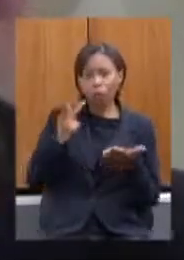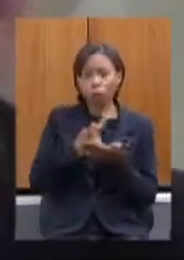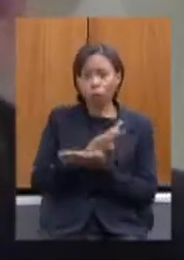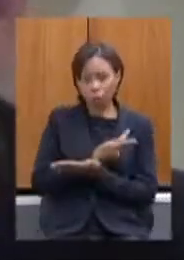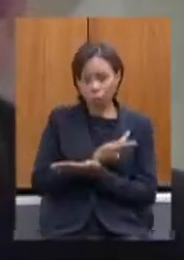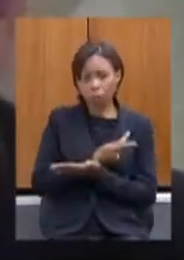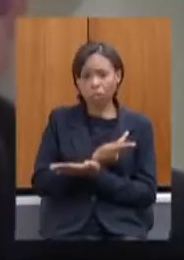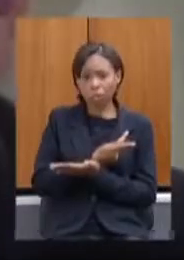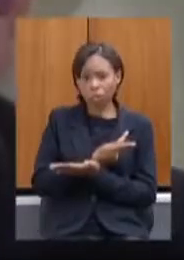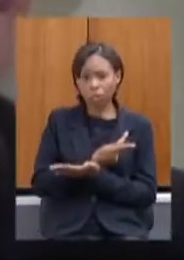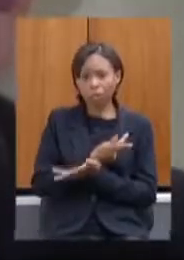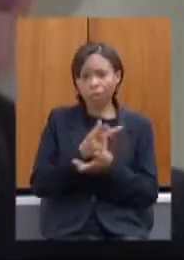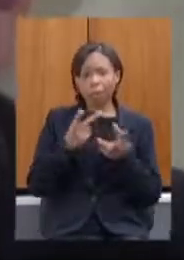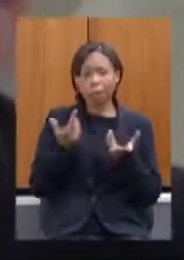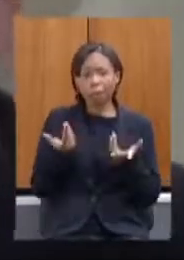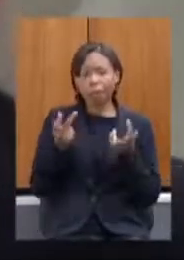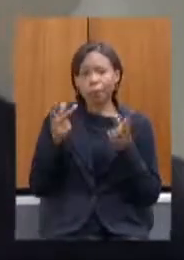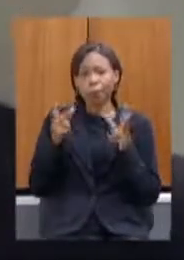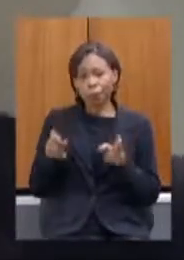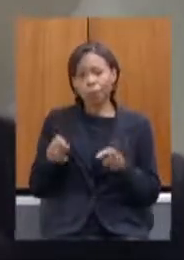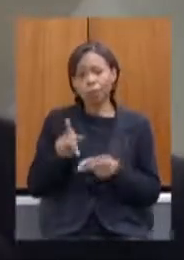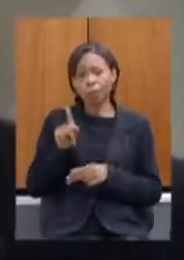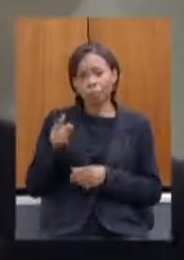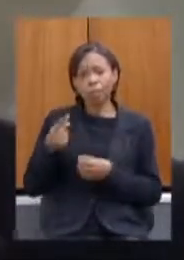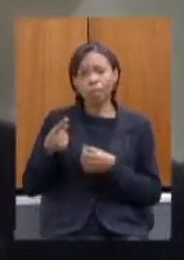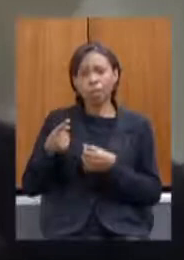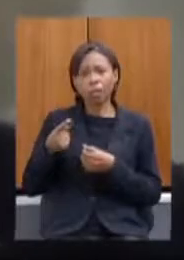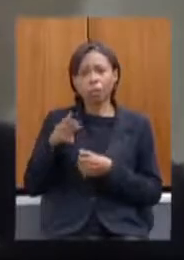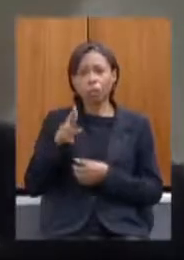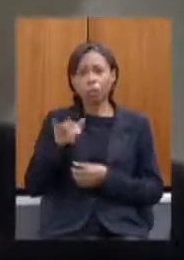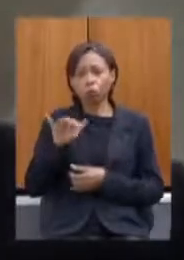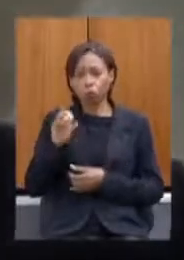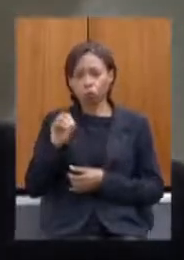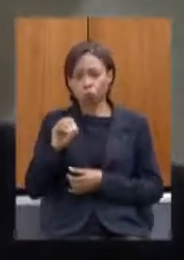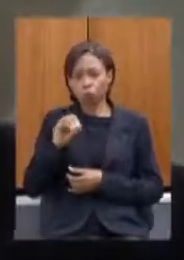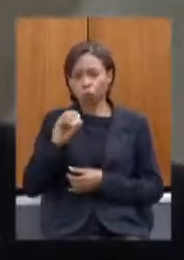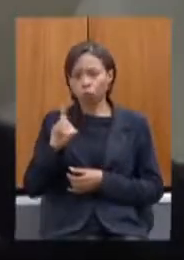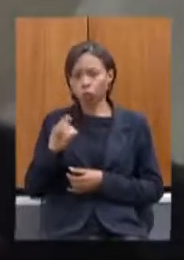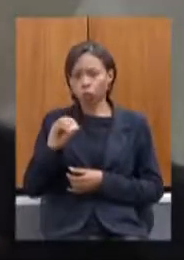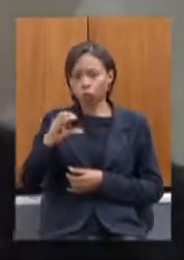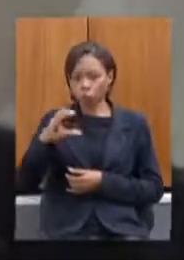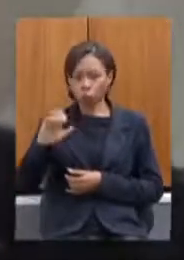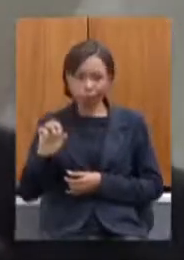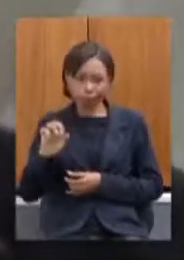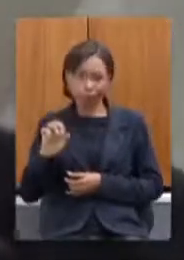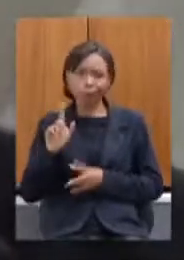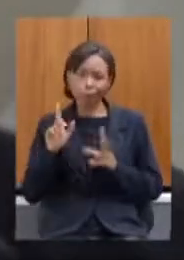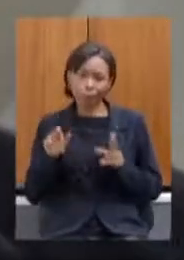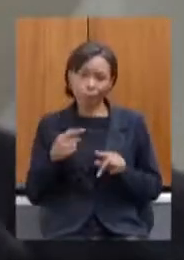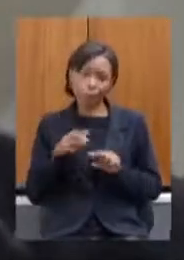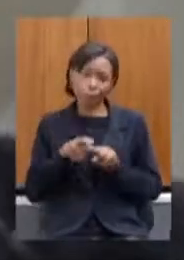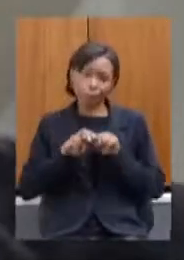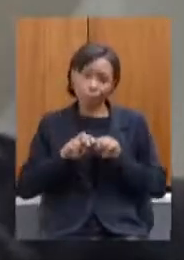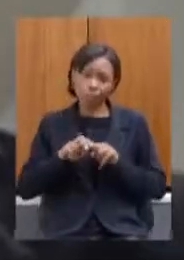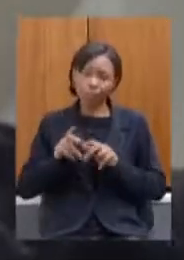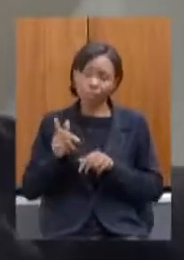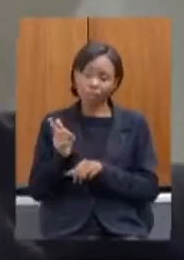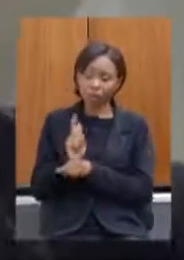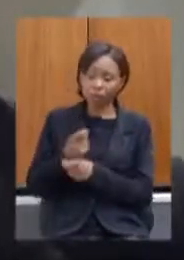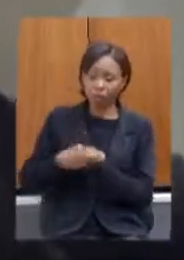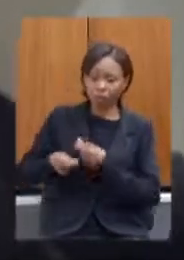se aconteceu no Rio Doce né que por causa da governança né